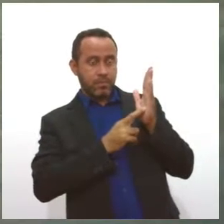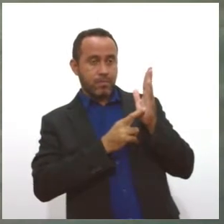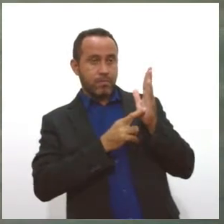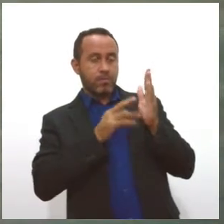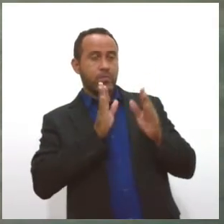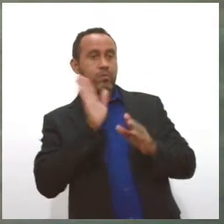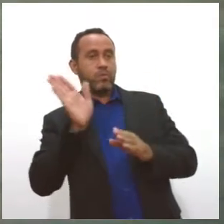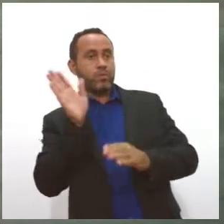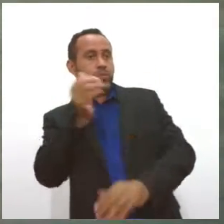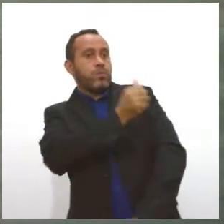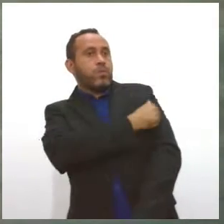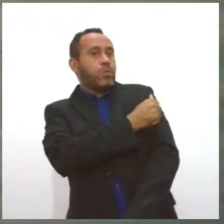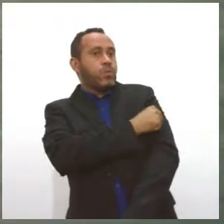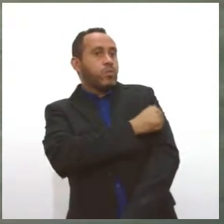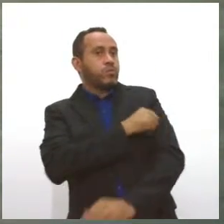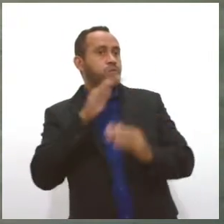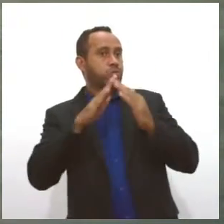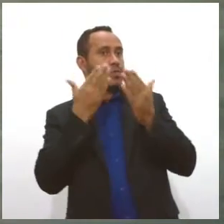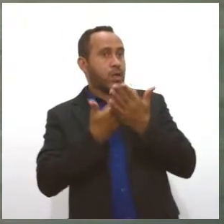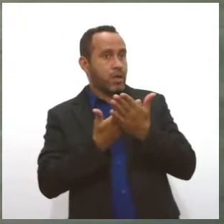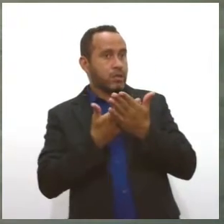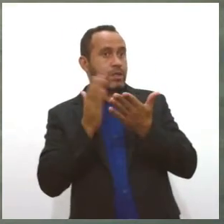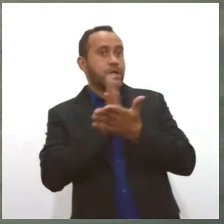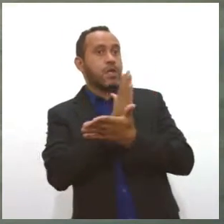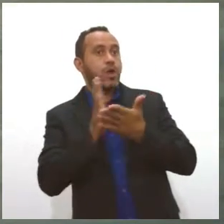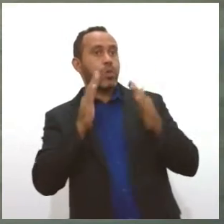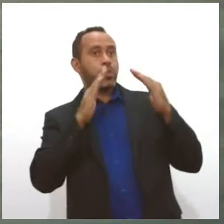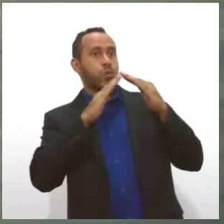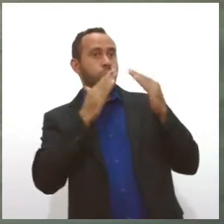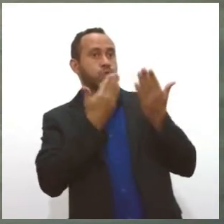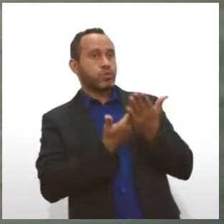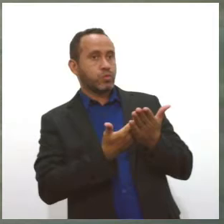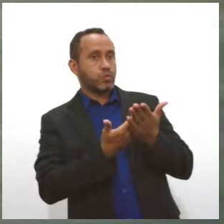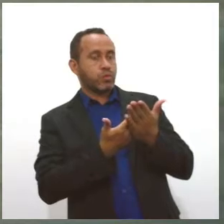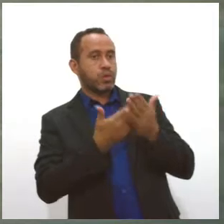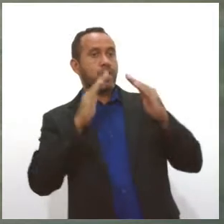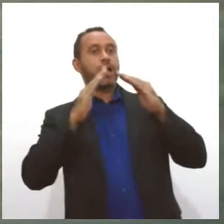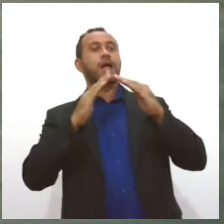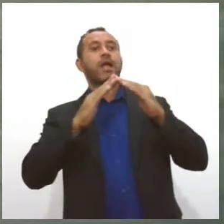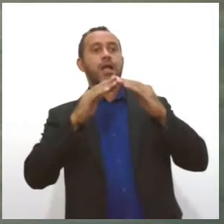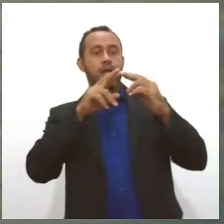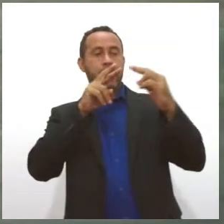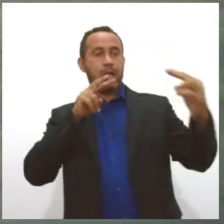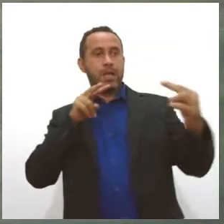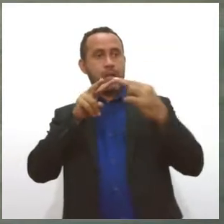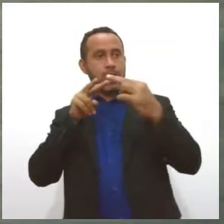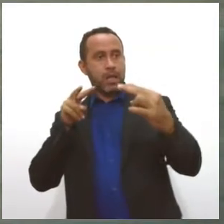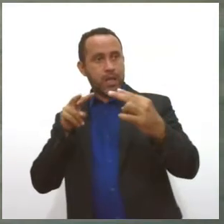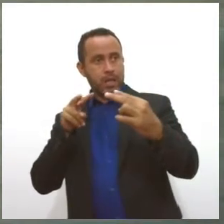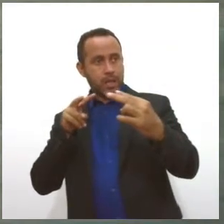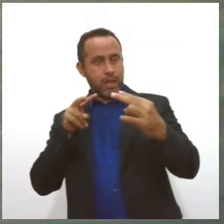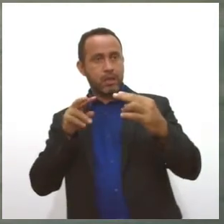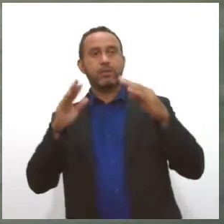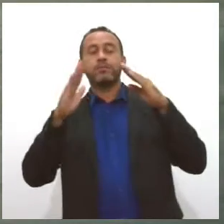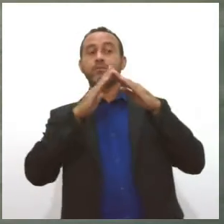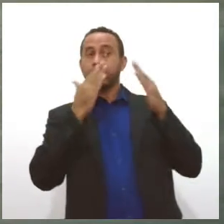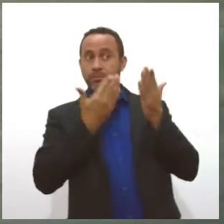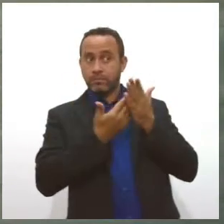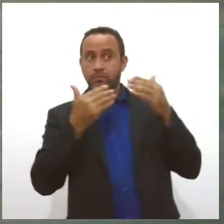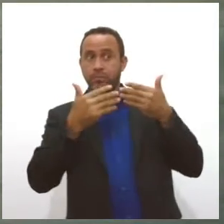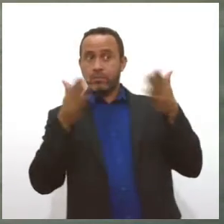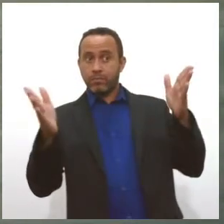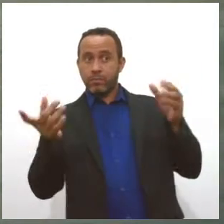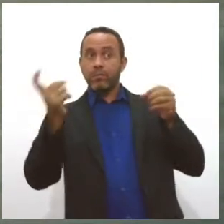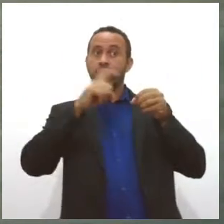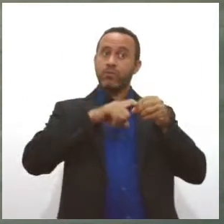os alunos estudarem em casa, nesse caso, sair de volta à escola, né, sair de casa e de volta